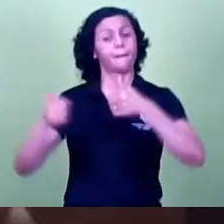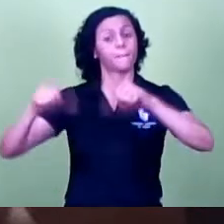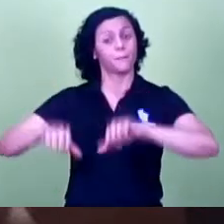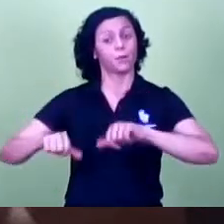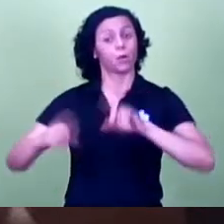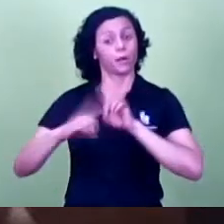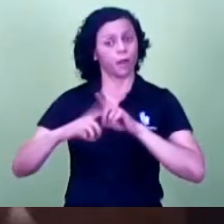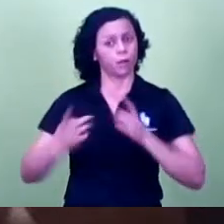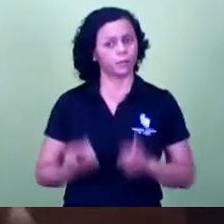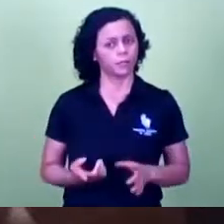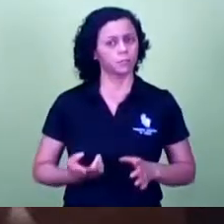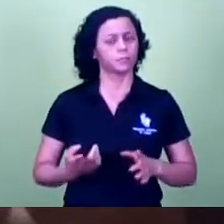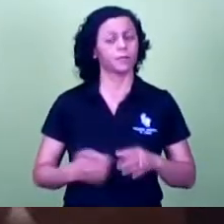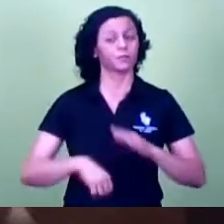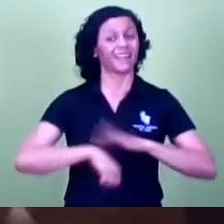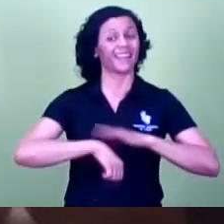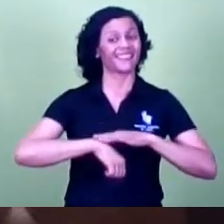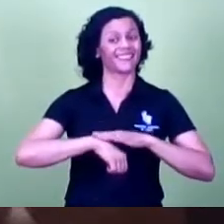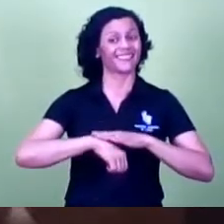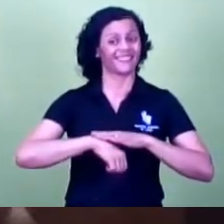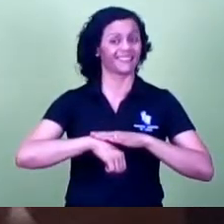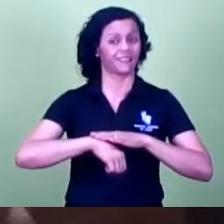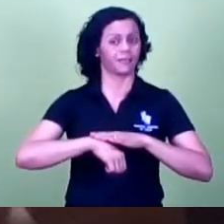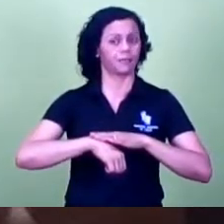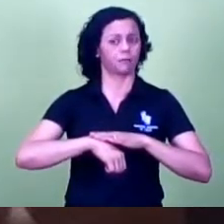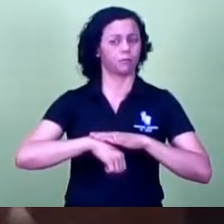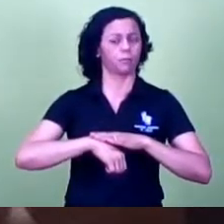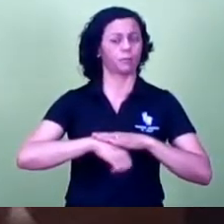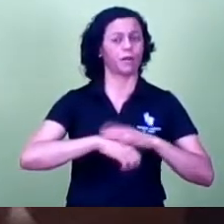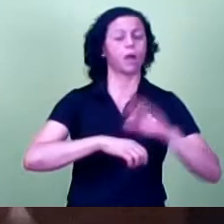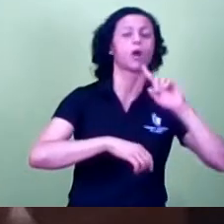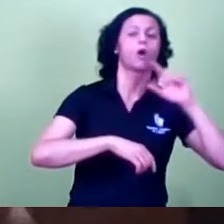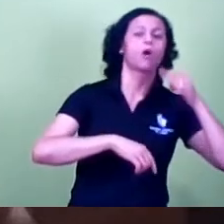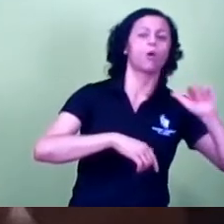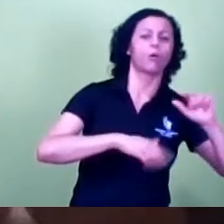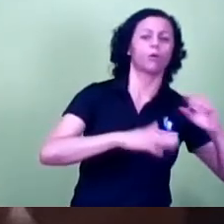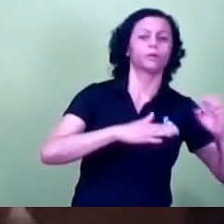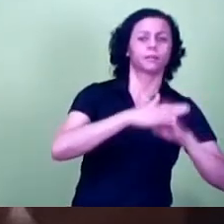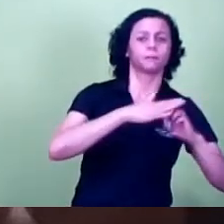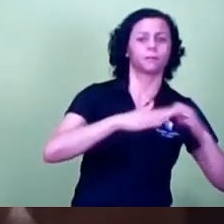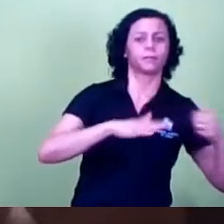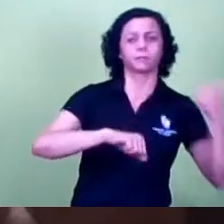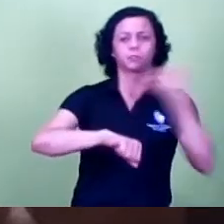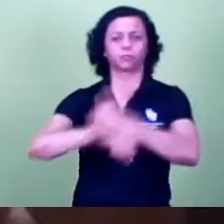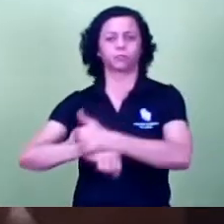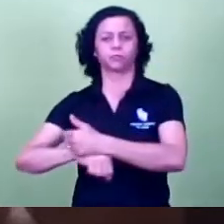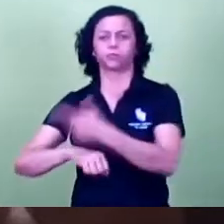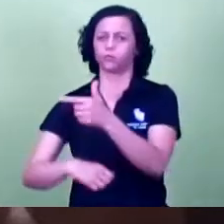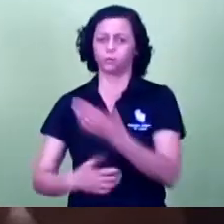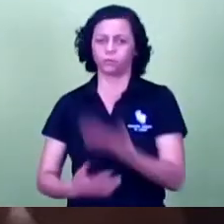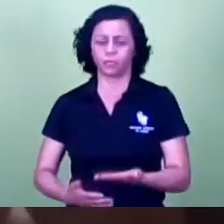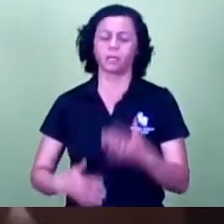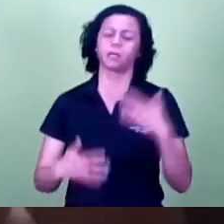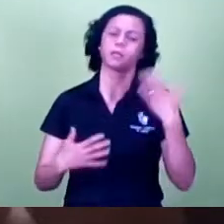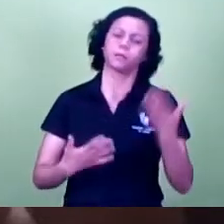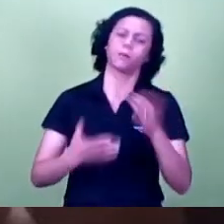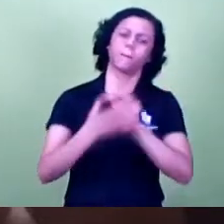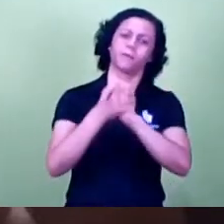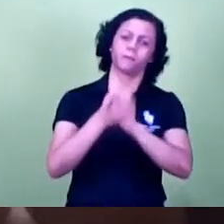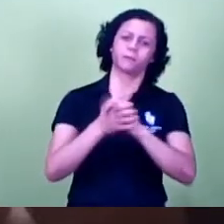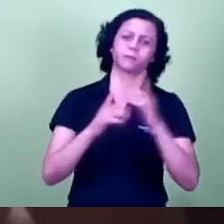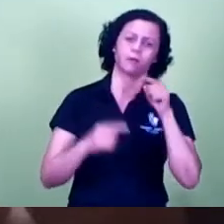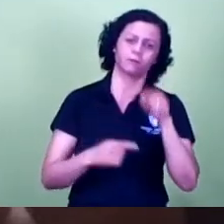hábil para outro assumir então é realmente é parabenizar a você e todos os vereadores que estão falando